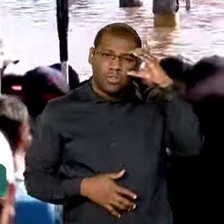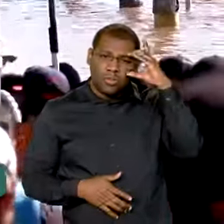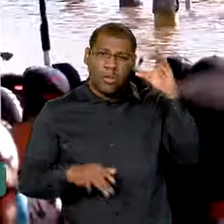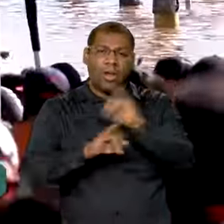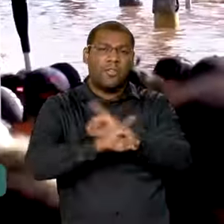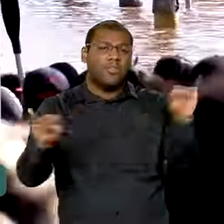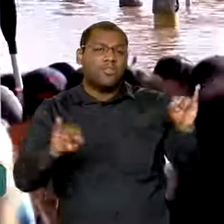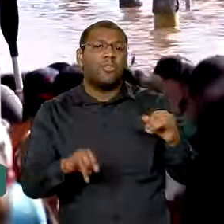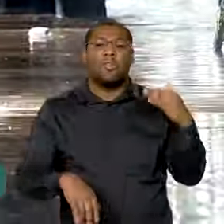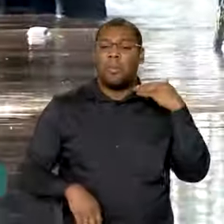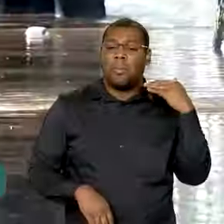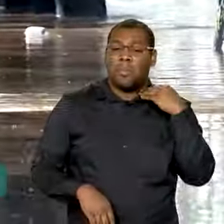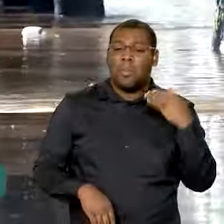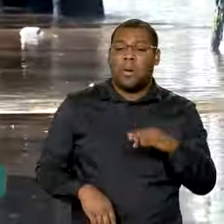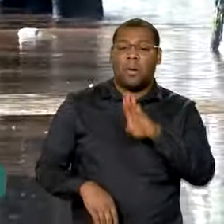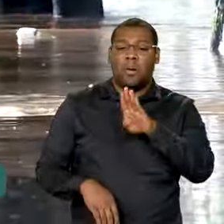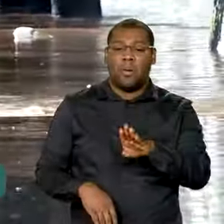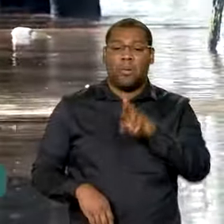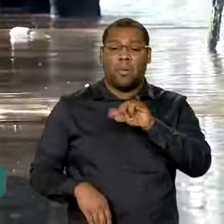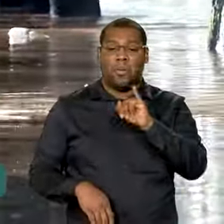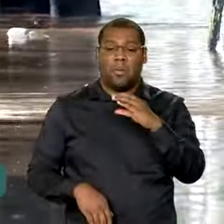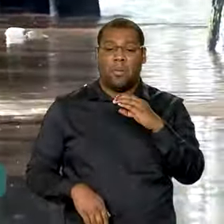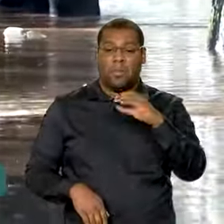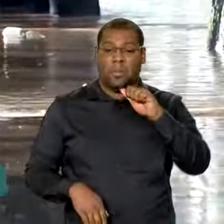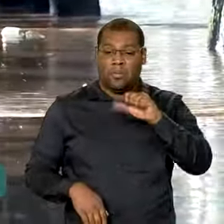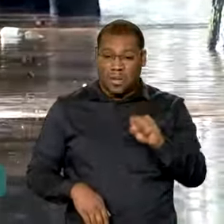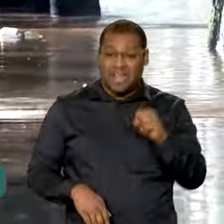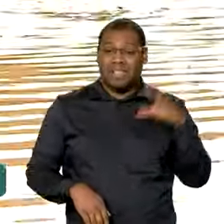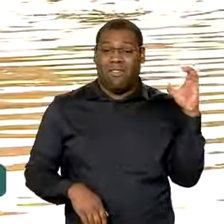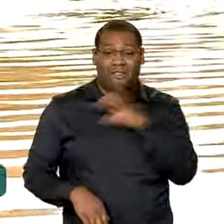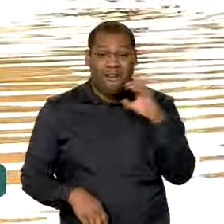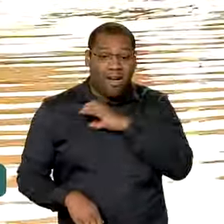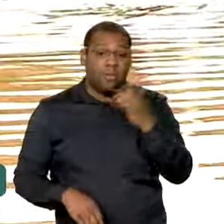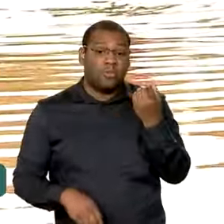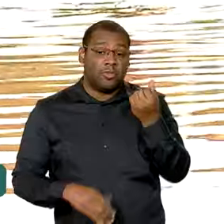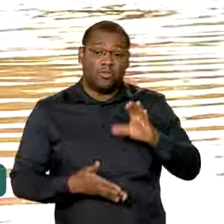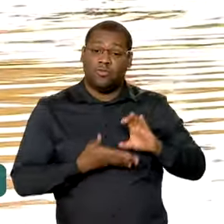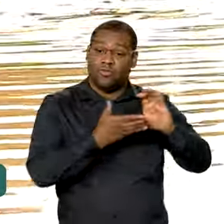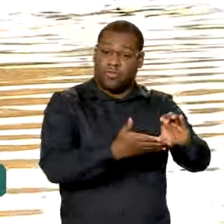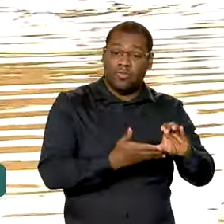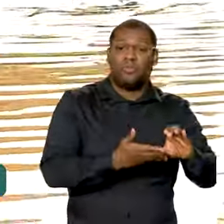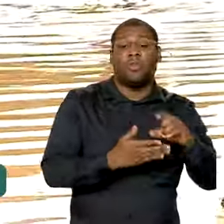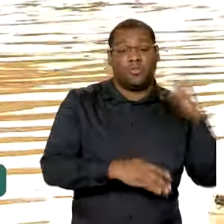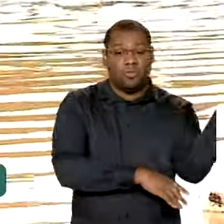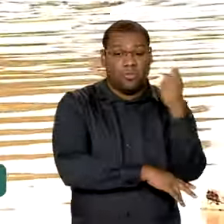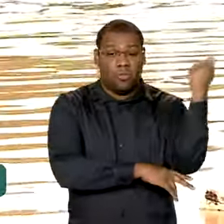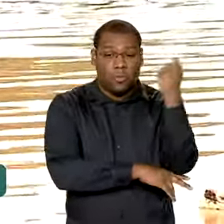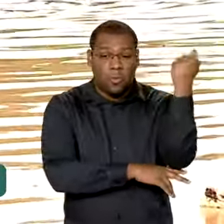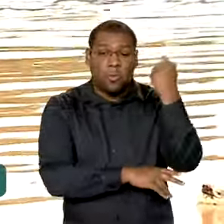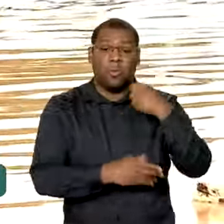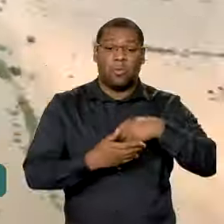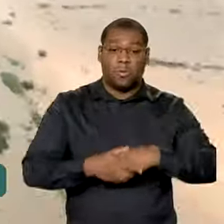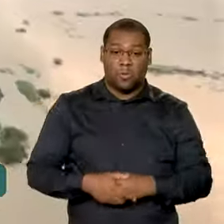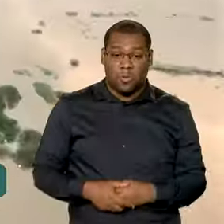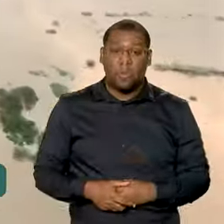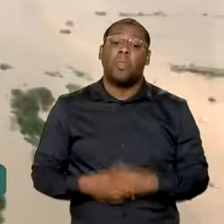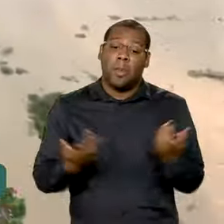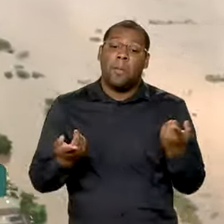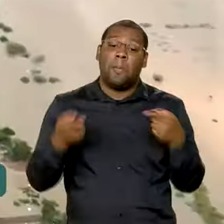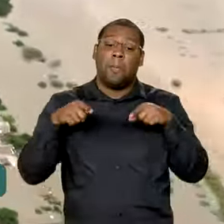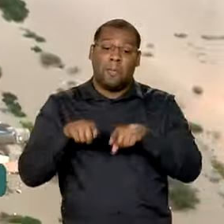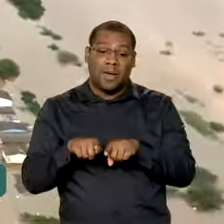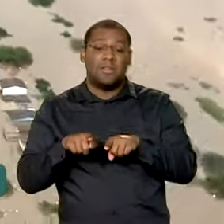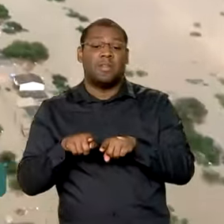destinar recursos sem burocracias para o Rio Grande do Sul, por ação direta e ainda por meio de parcerias